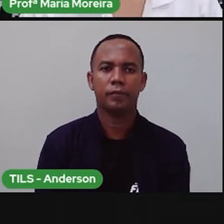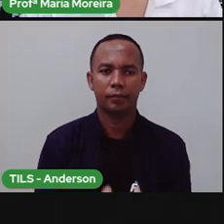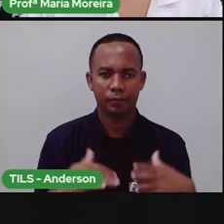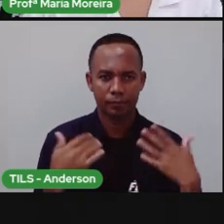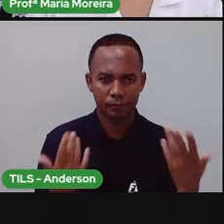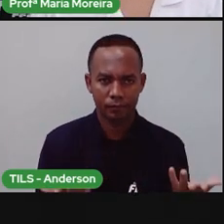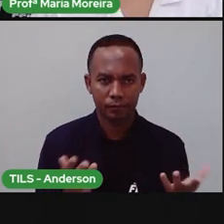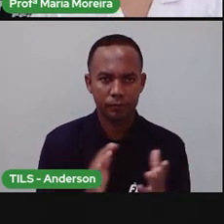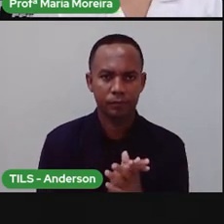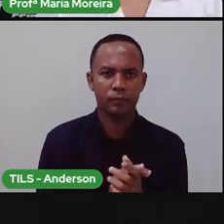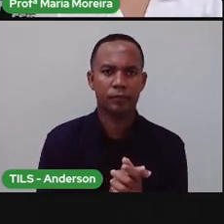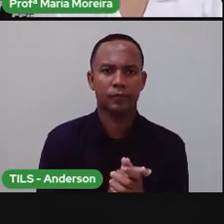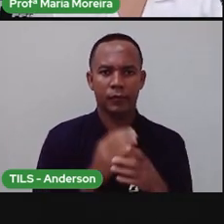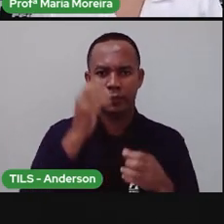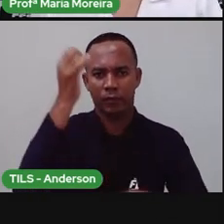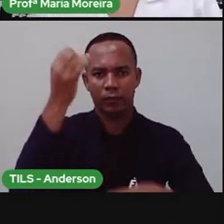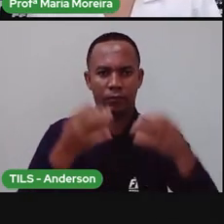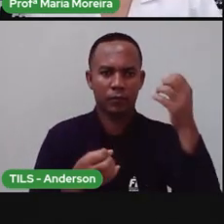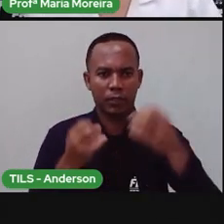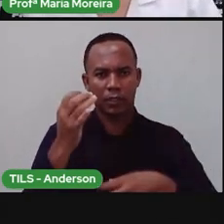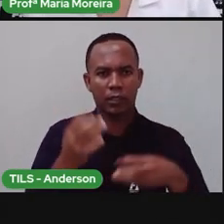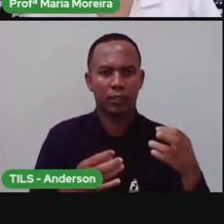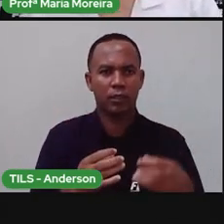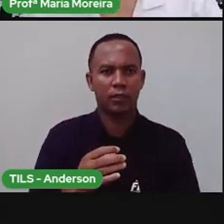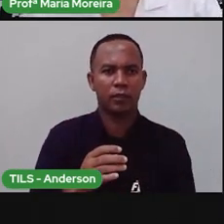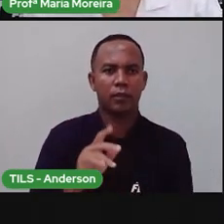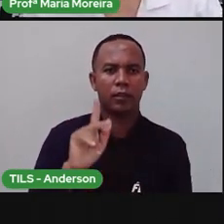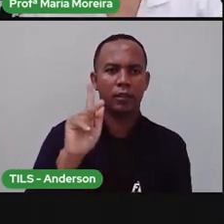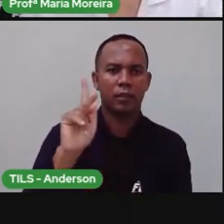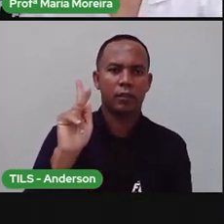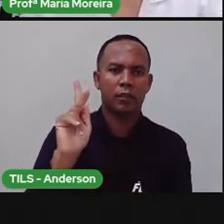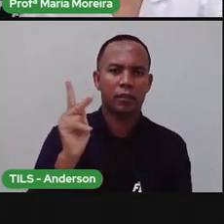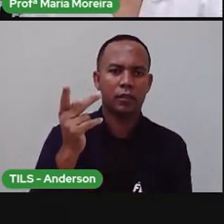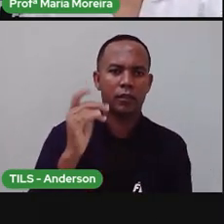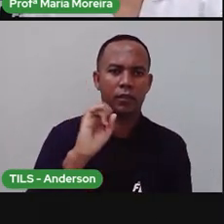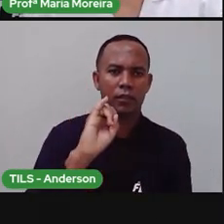aí agora a gente vai falar sobre a hidrosfera, né?